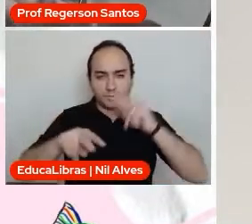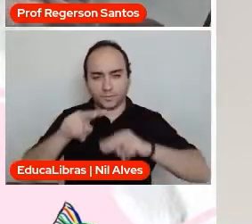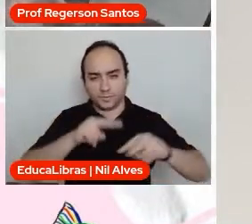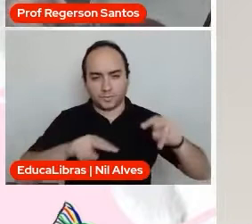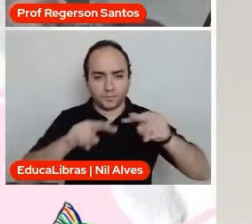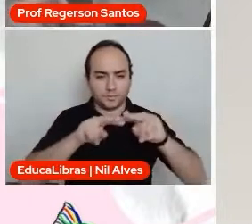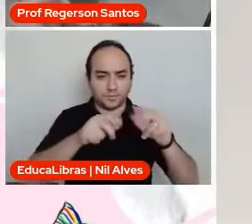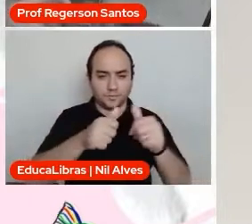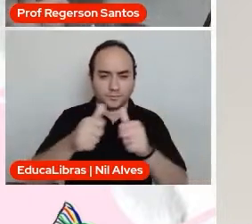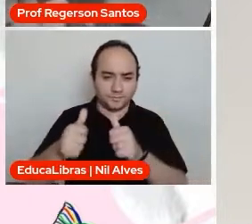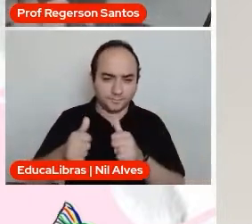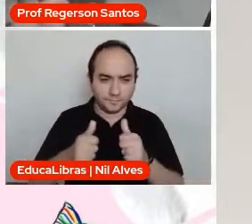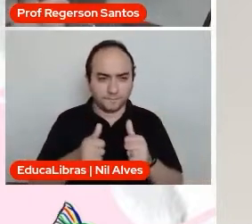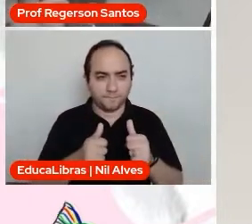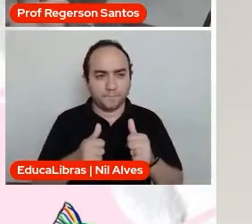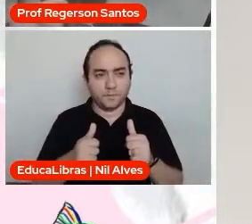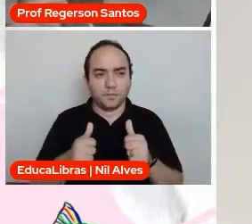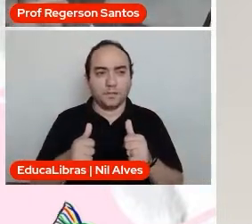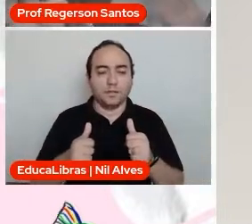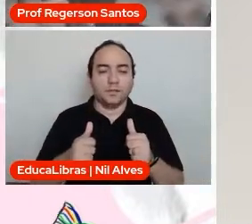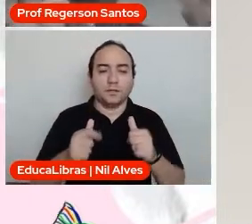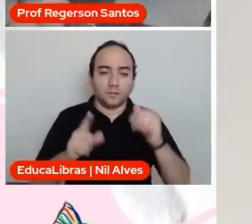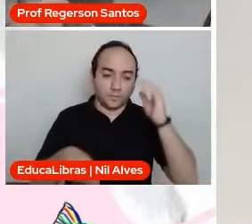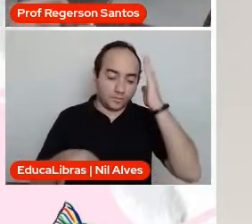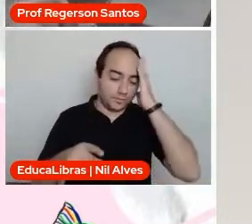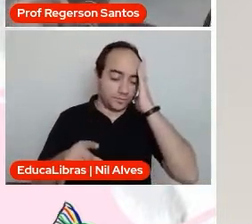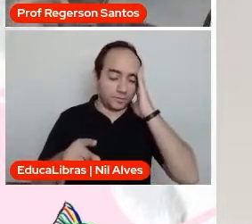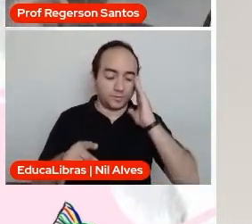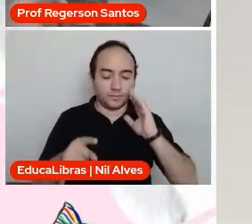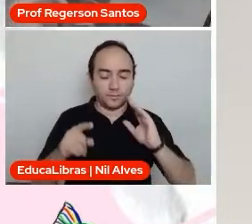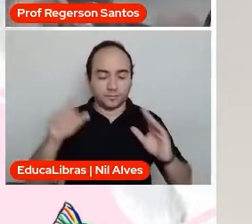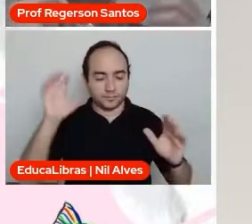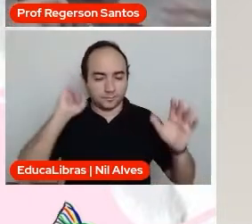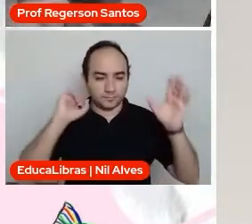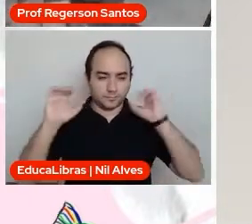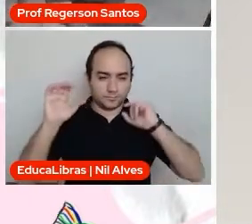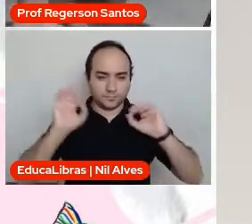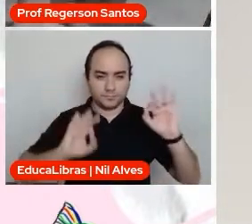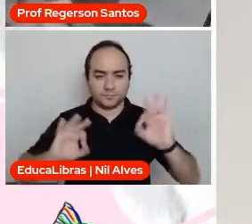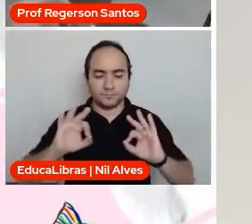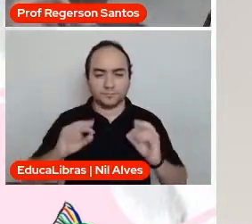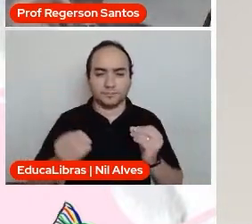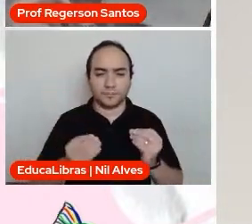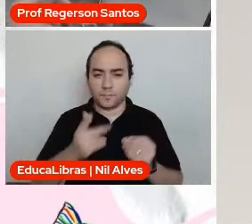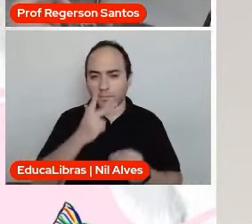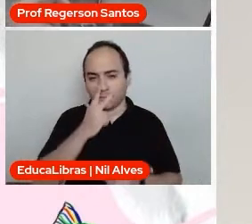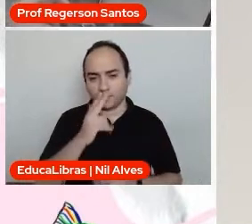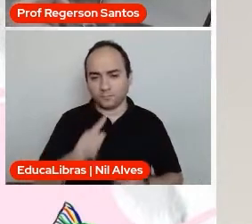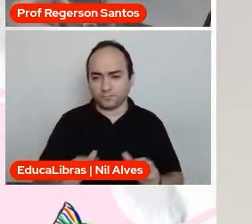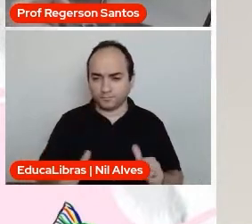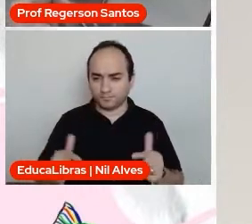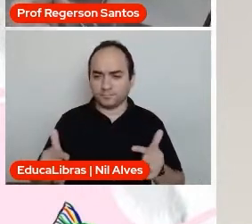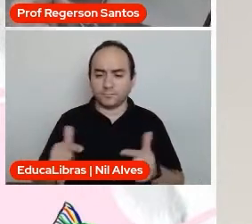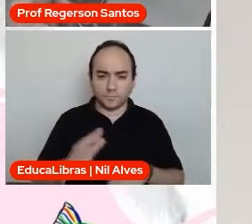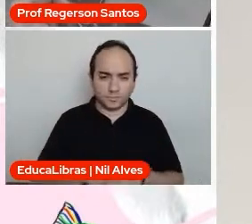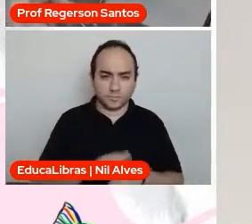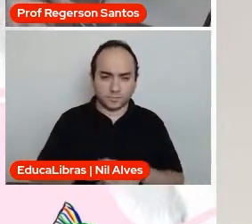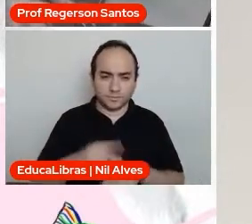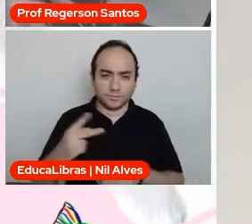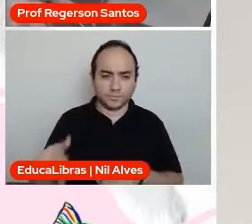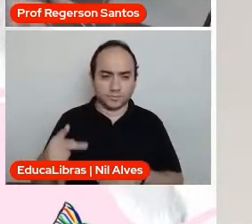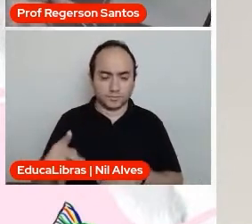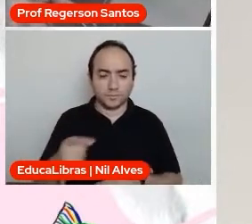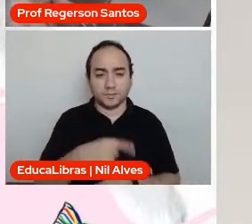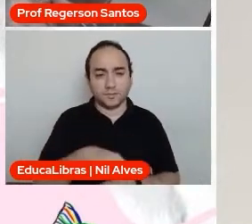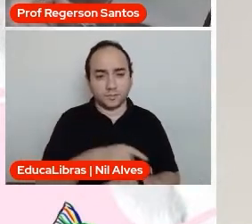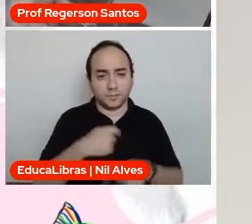tenha o campo auditivo, que tenha a atitudinal. Então, a gente precisa